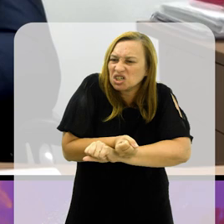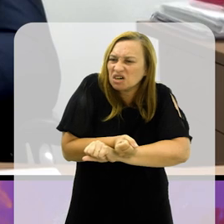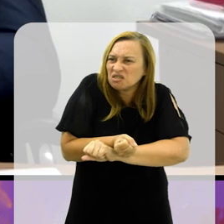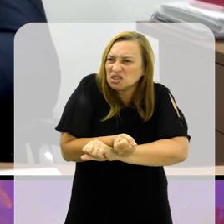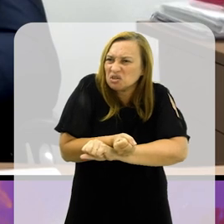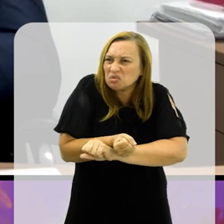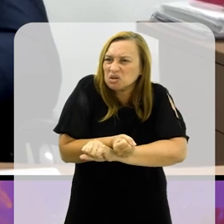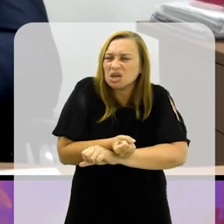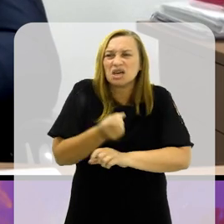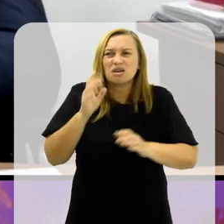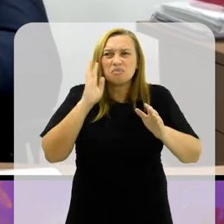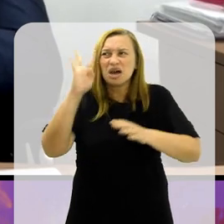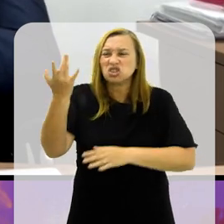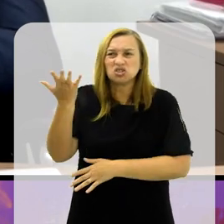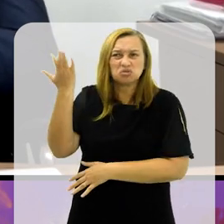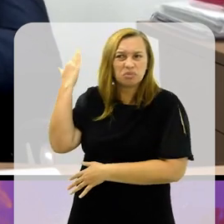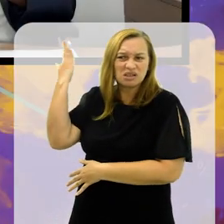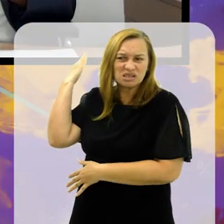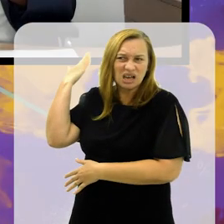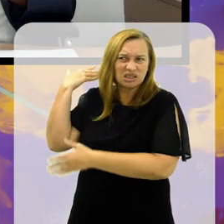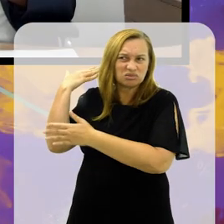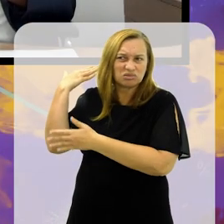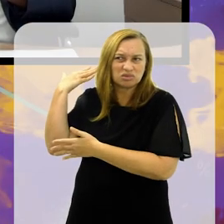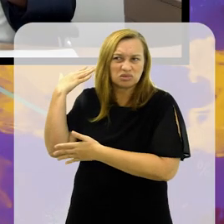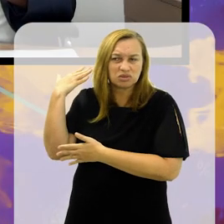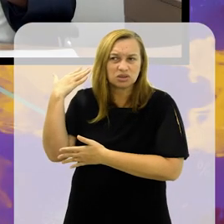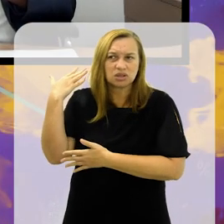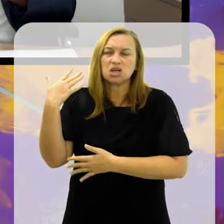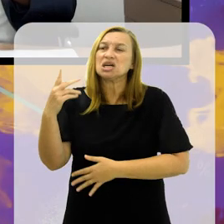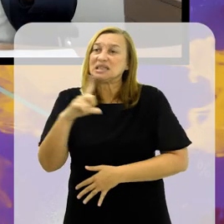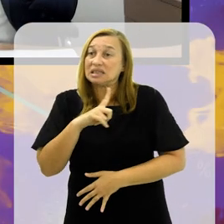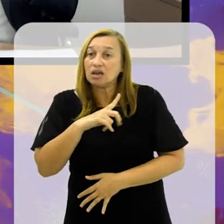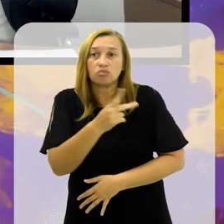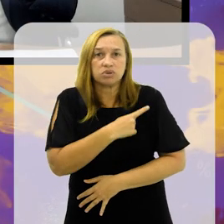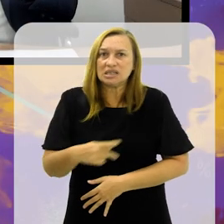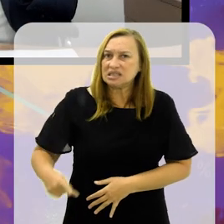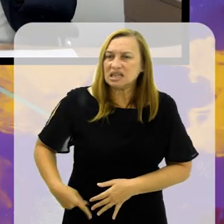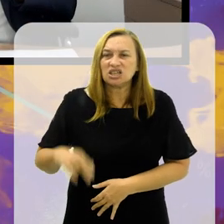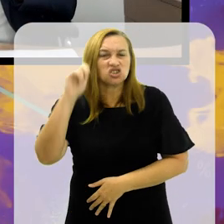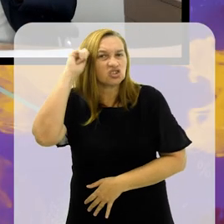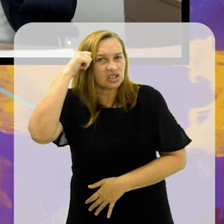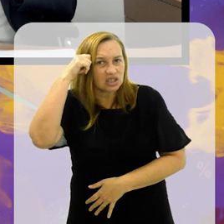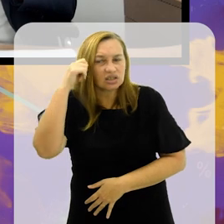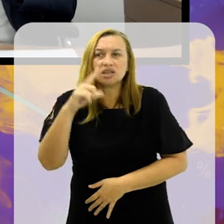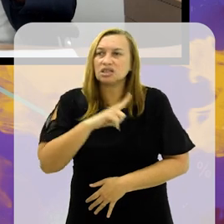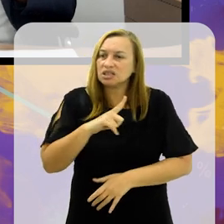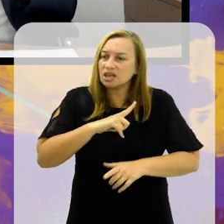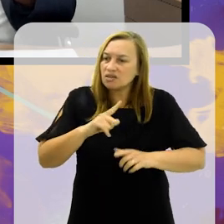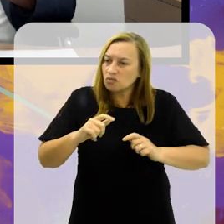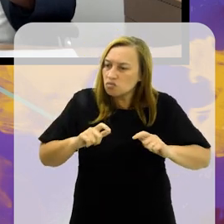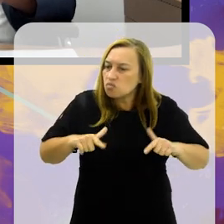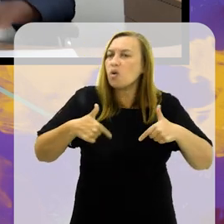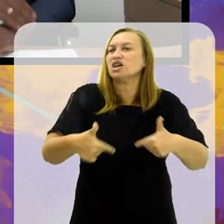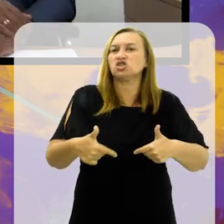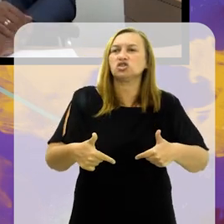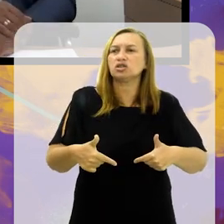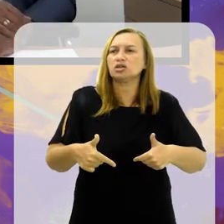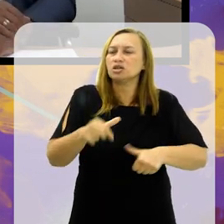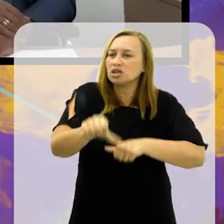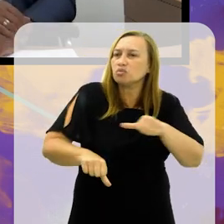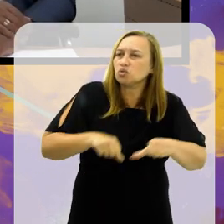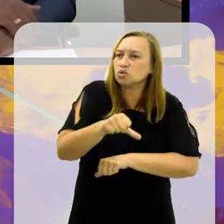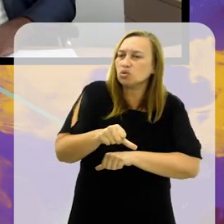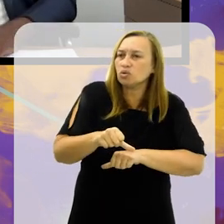escravizados, imagina naquela época. Então, o Vasco teve um presidente negro e teve uma atitude